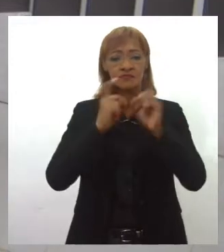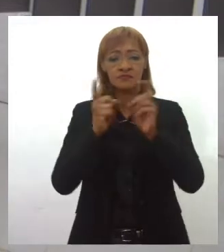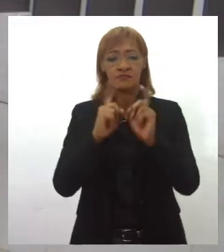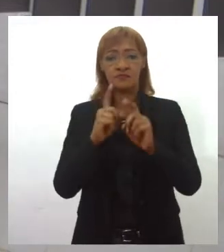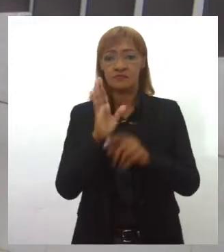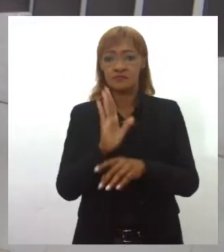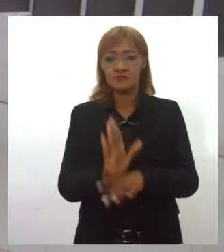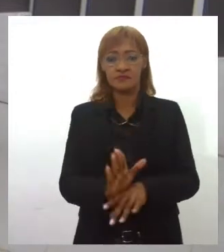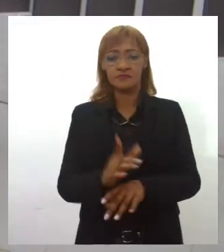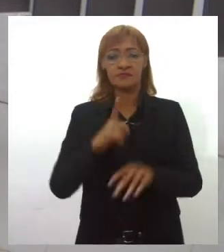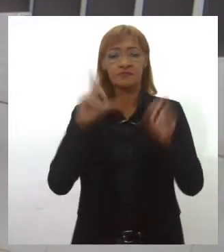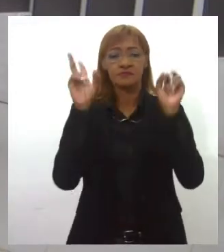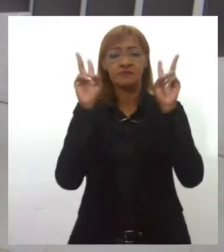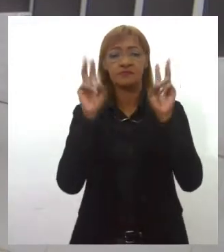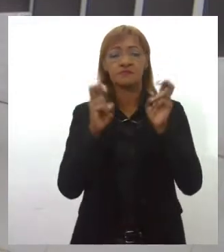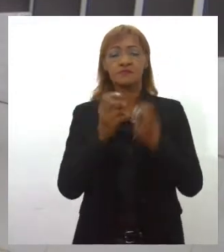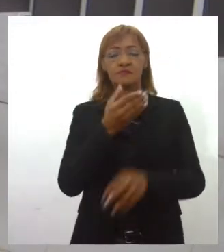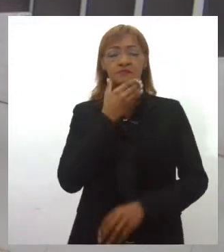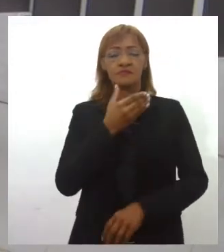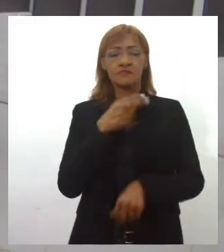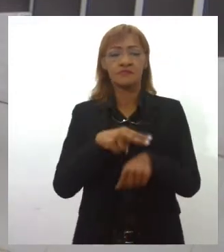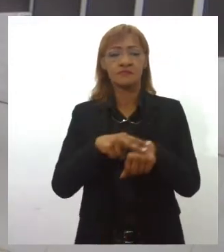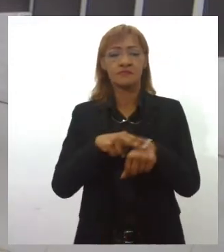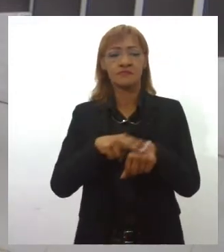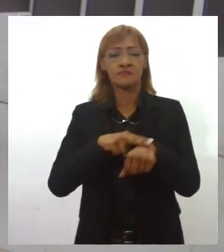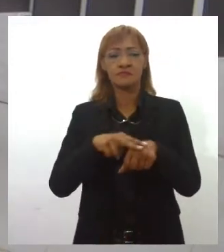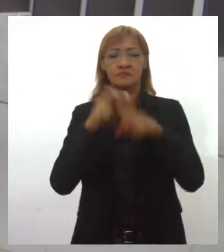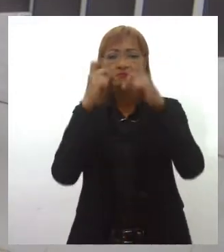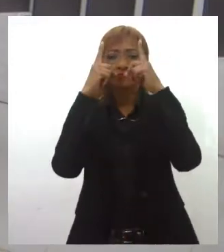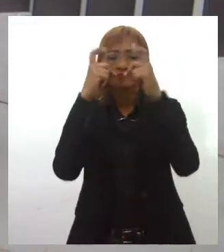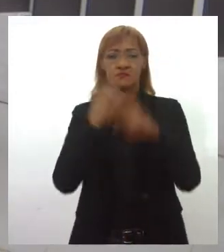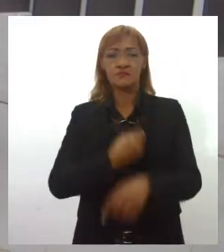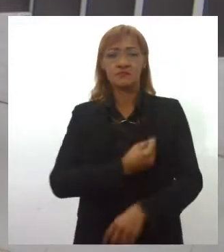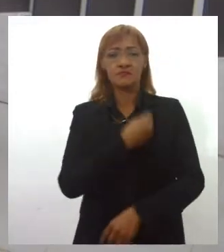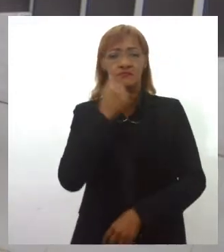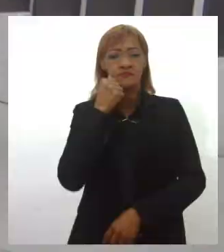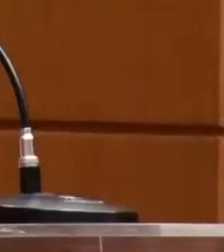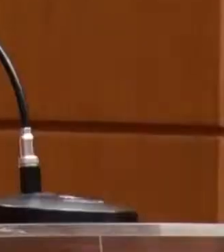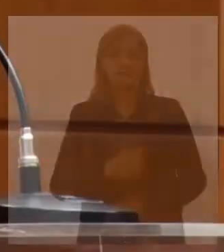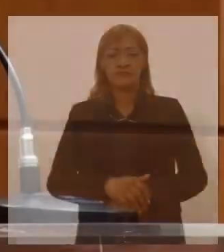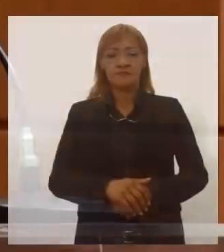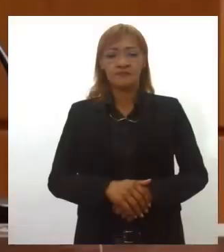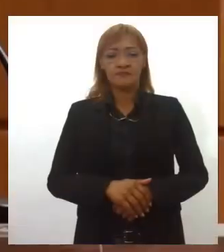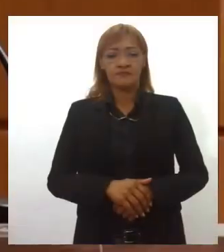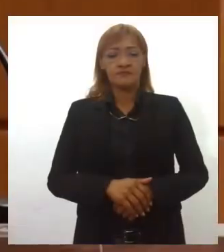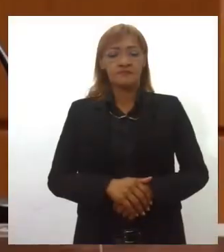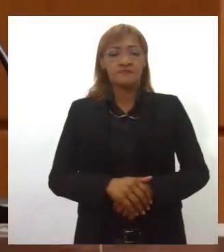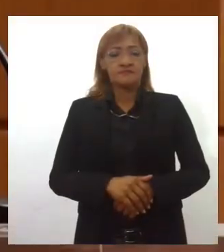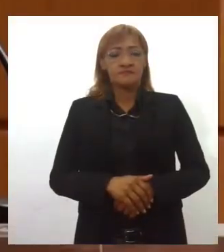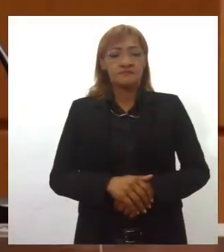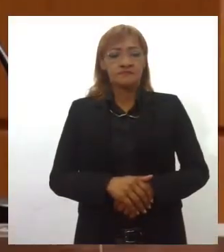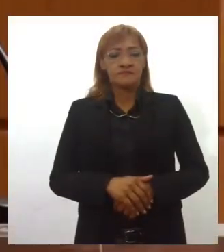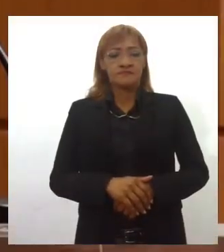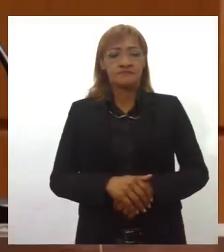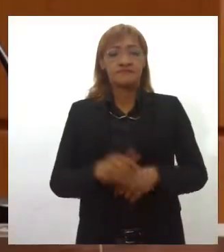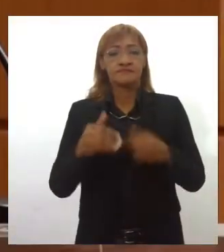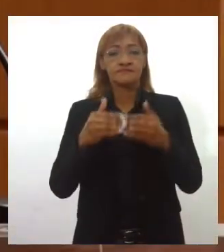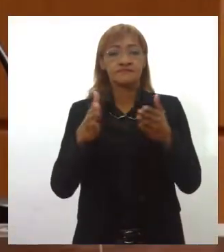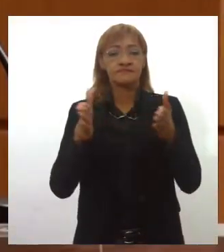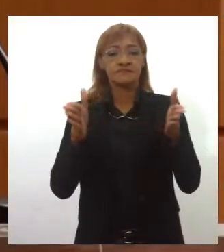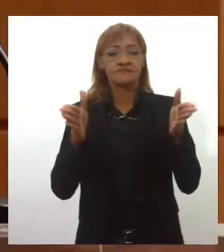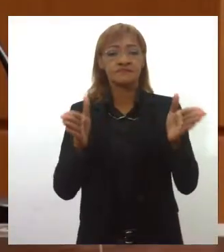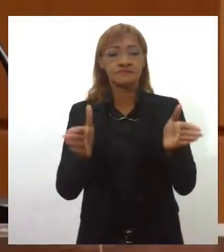Entre os temas, o Dezembro Verde e a violência contra as mulheres. Acompanhe. Quem abriu a rodada de